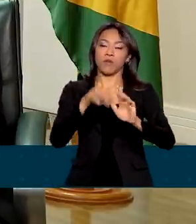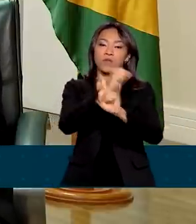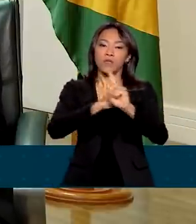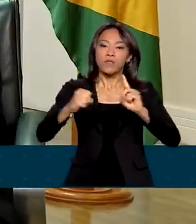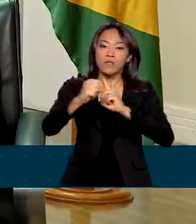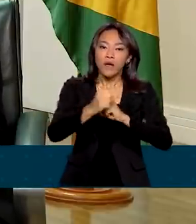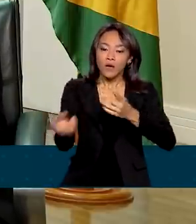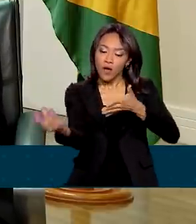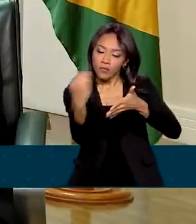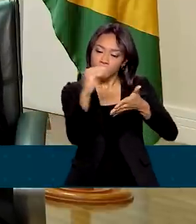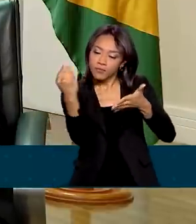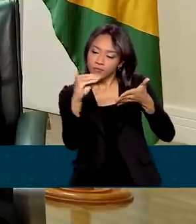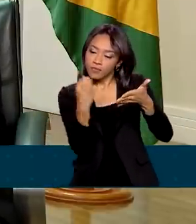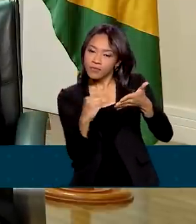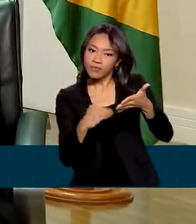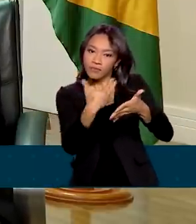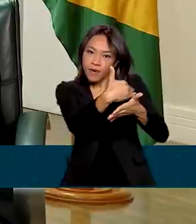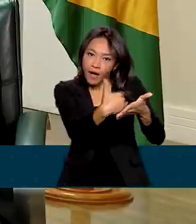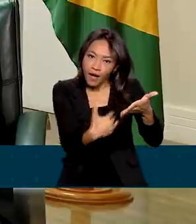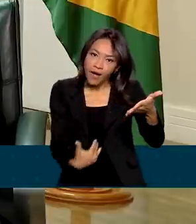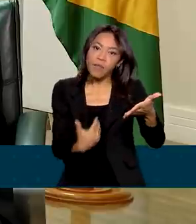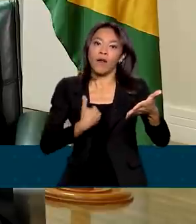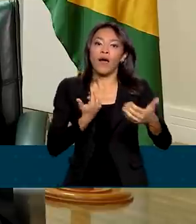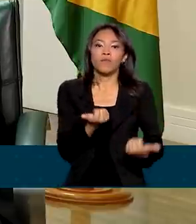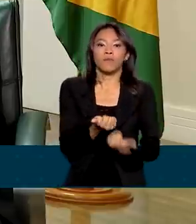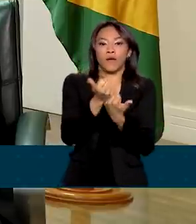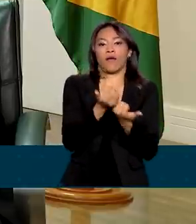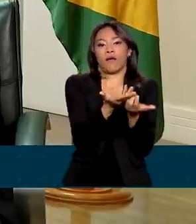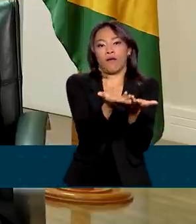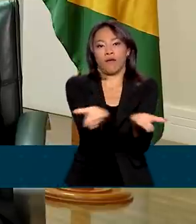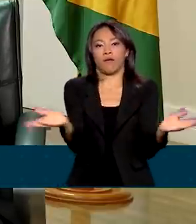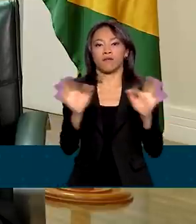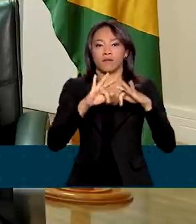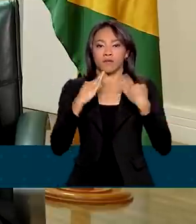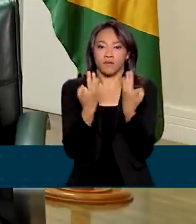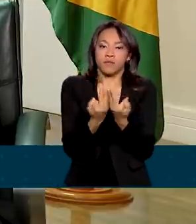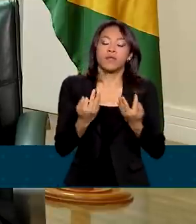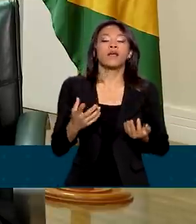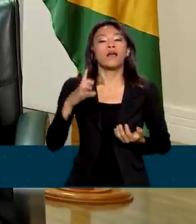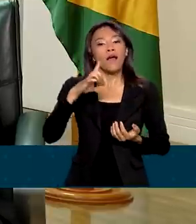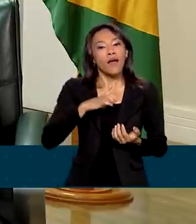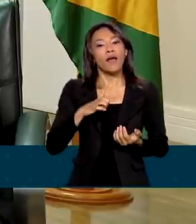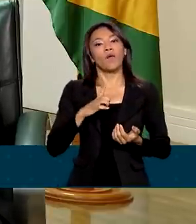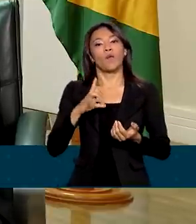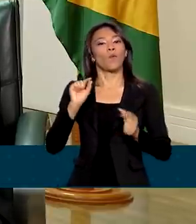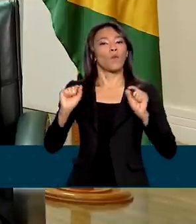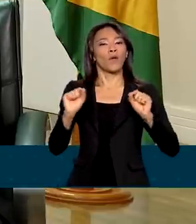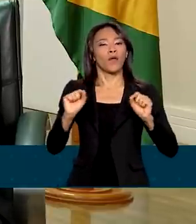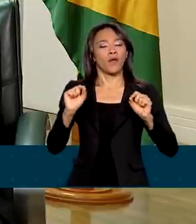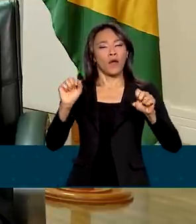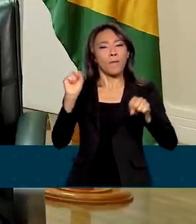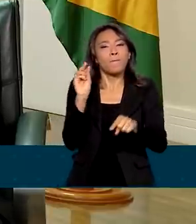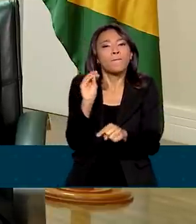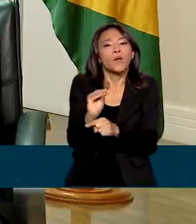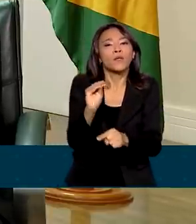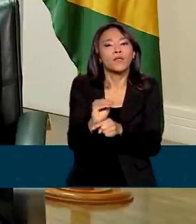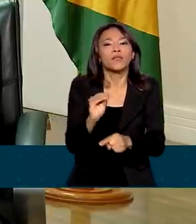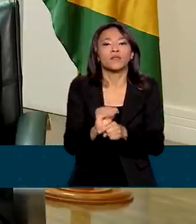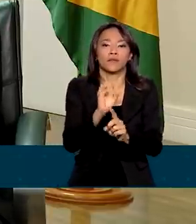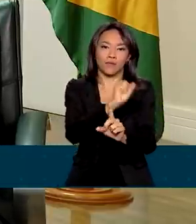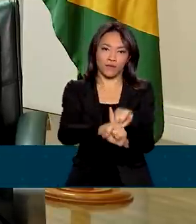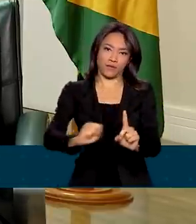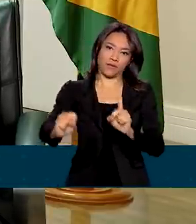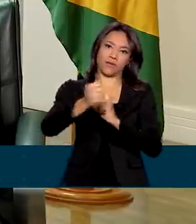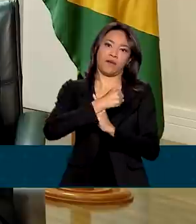dessas famílias. Nós, além de estarmos garantindo uma teia de proteção social, nós estamos ofertando a